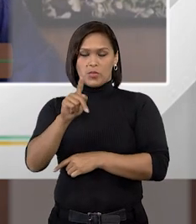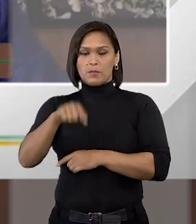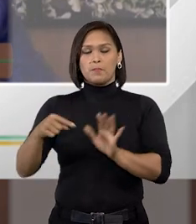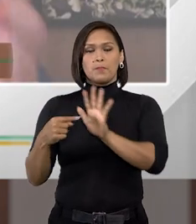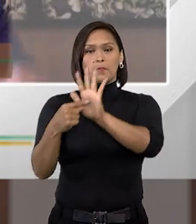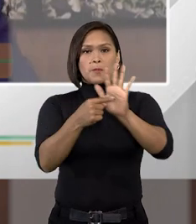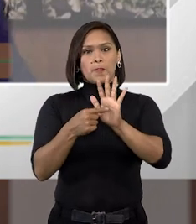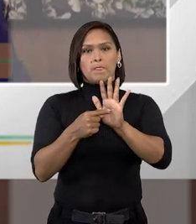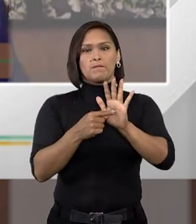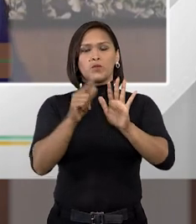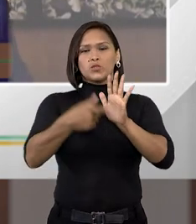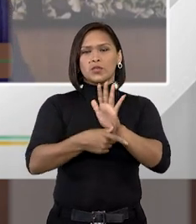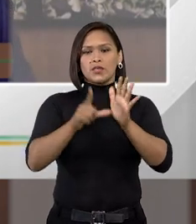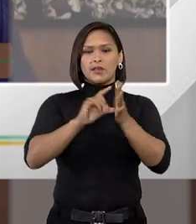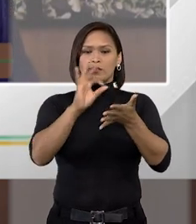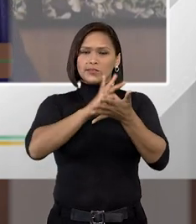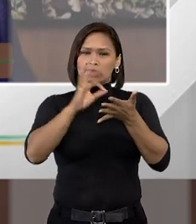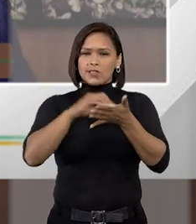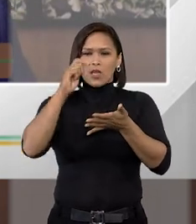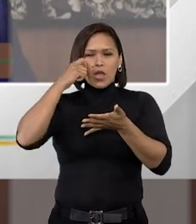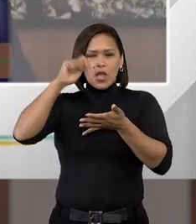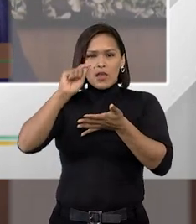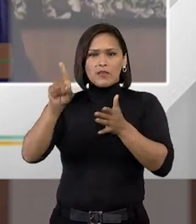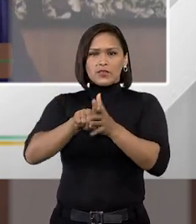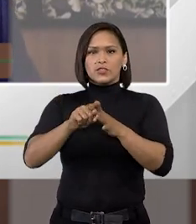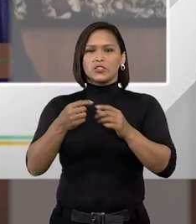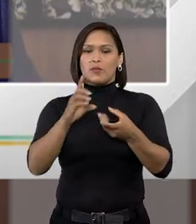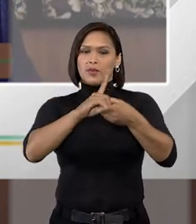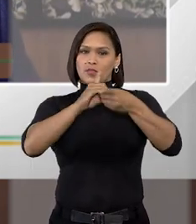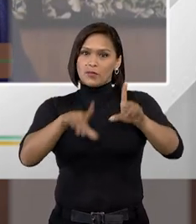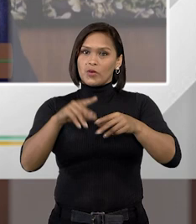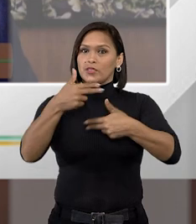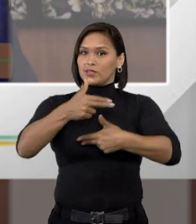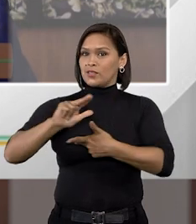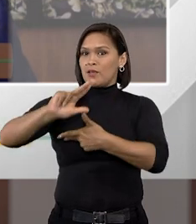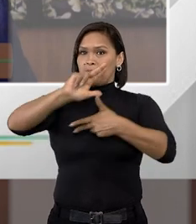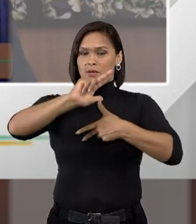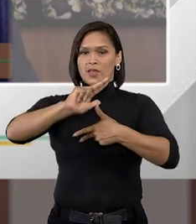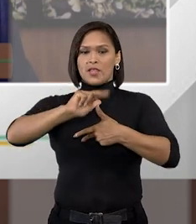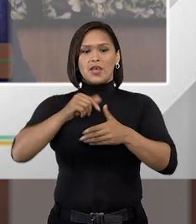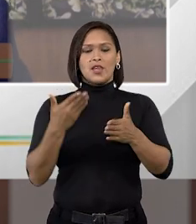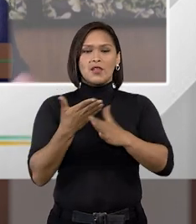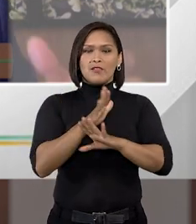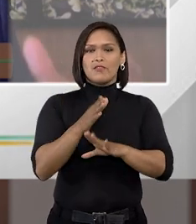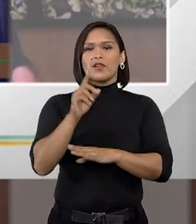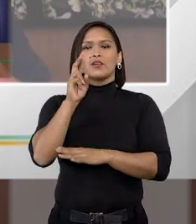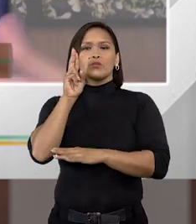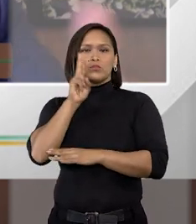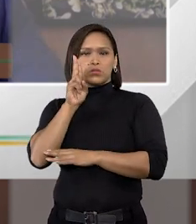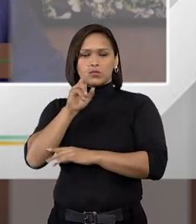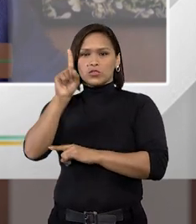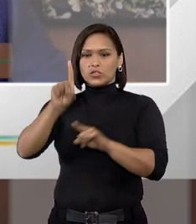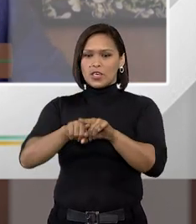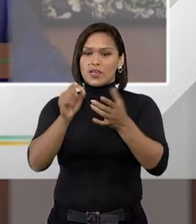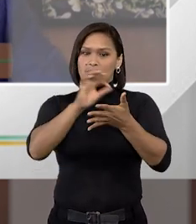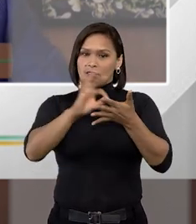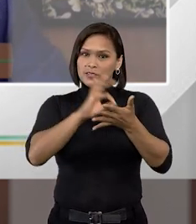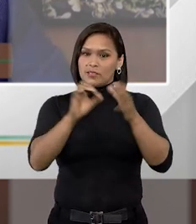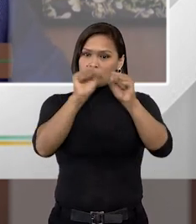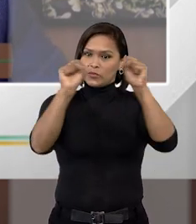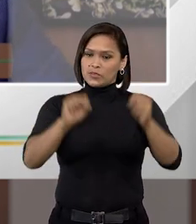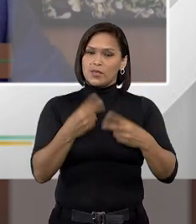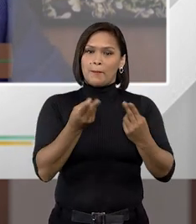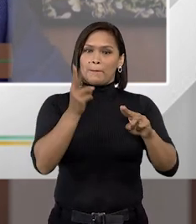mostrando que Tocqueville, antes de escrever sobre a democracia na América, ele vai aos Estados Unidos e ele escreve sobre o